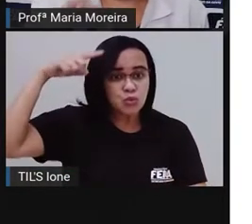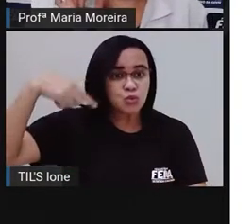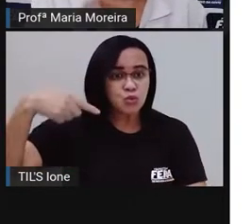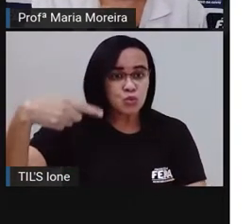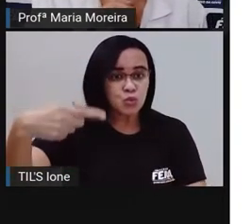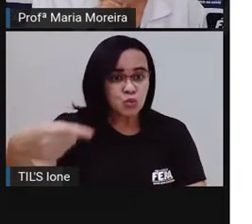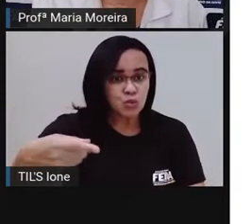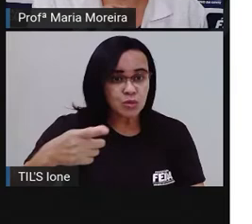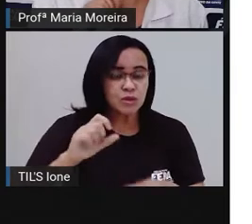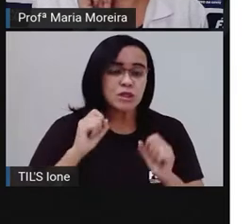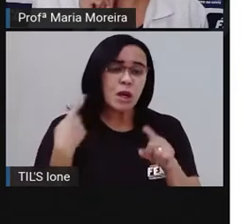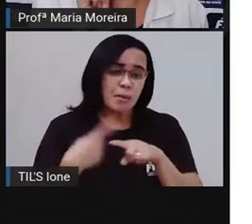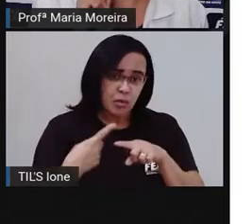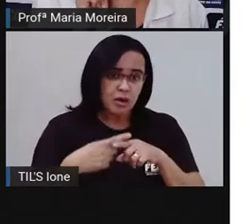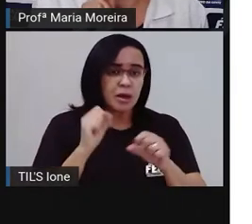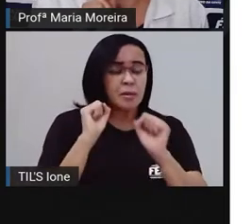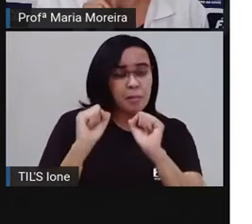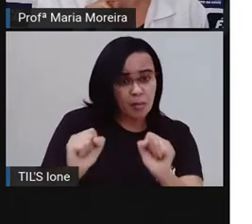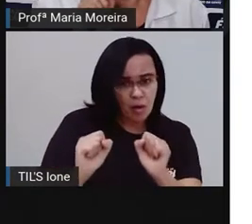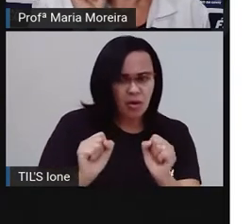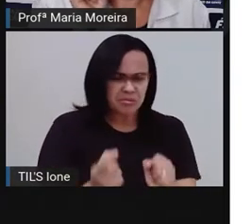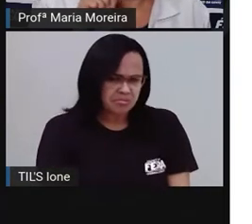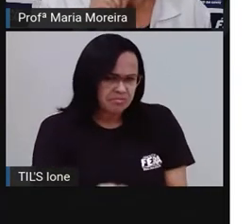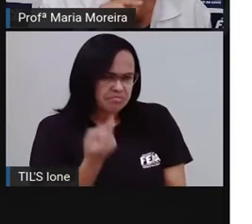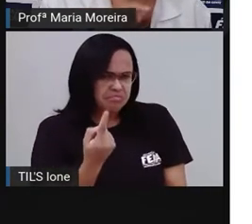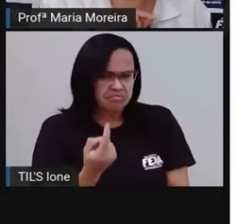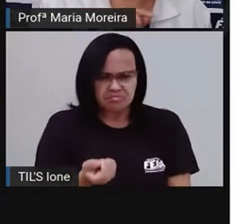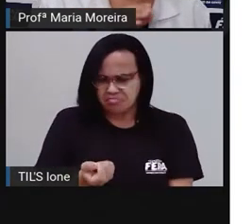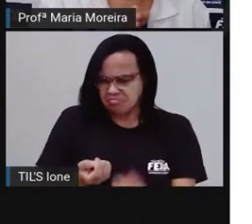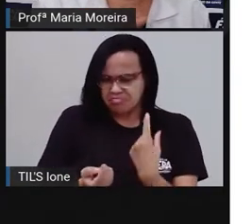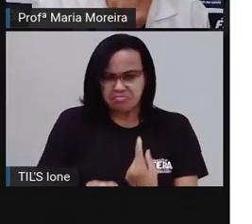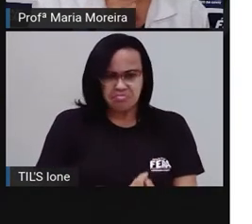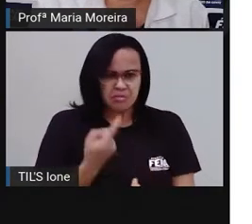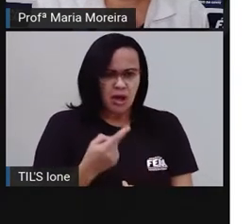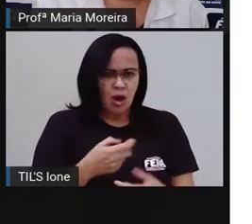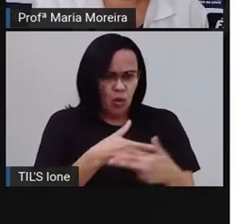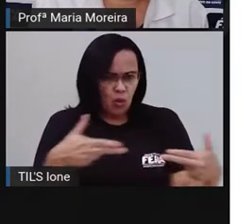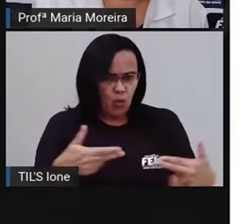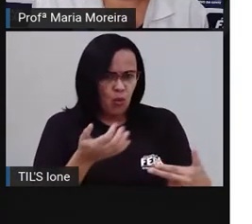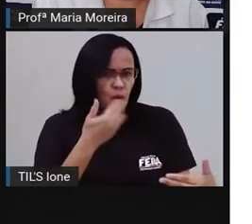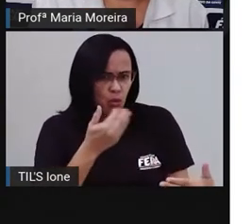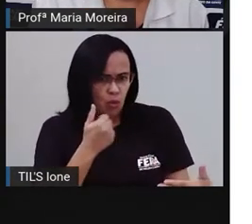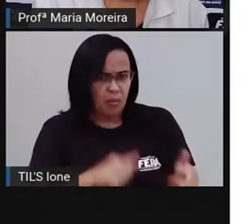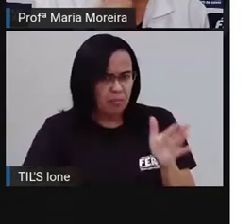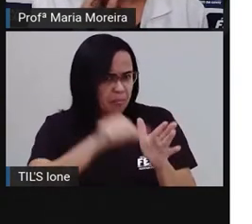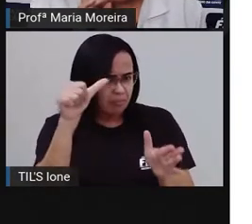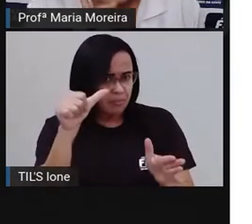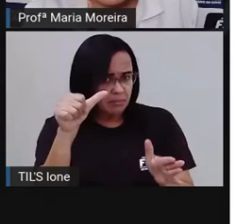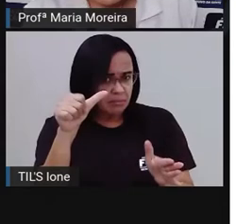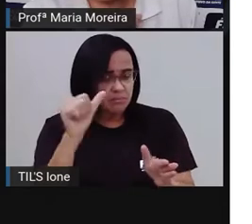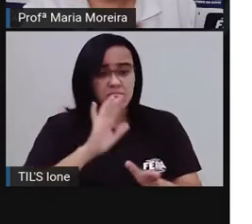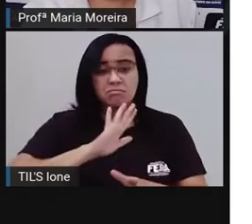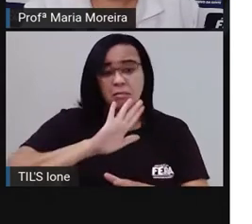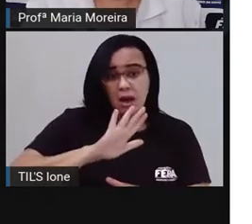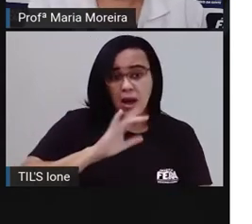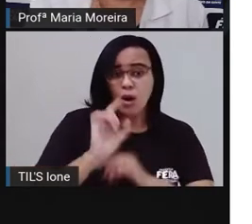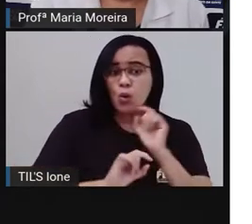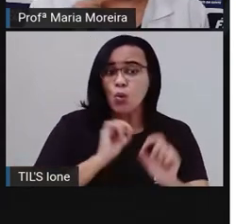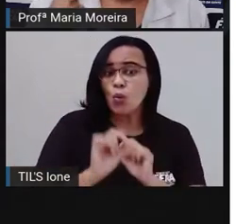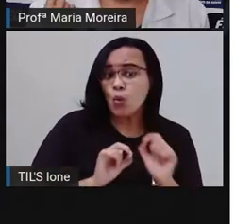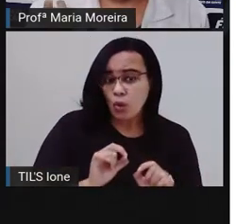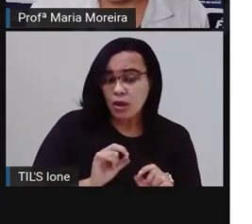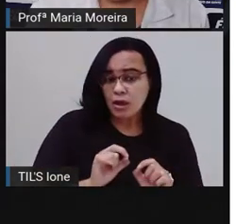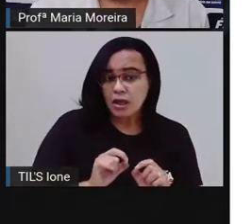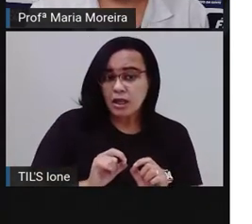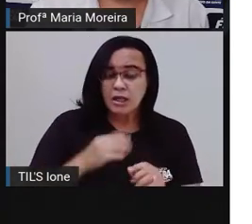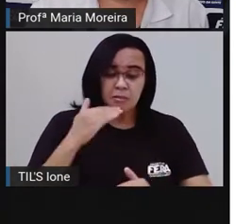que podemos estranhar alguns alimentos quando os provamos assim, pela primeira vez. Mas, com o